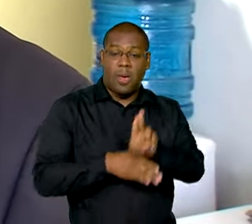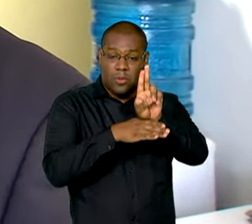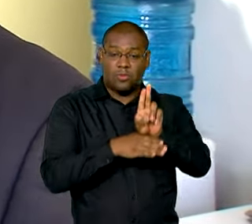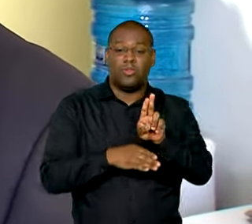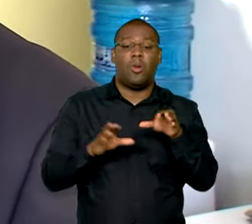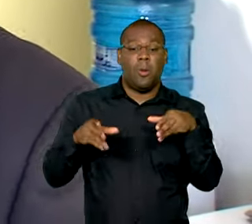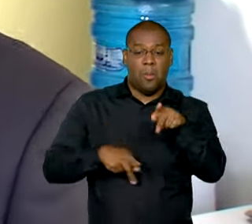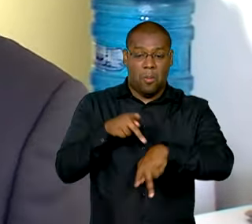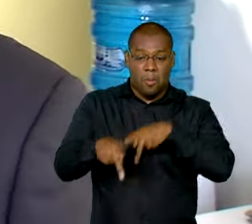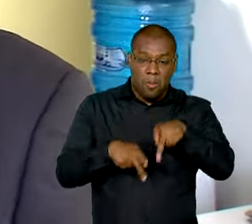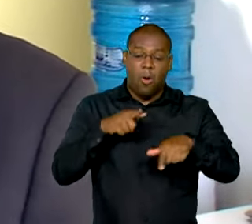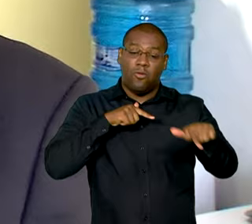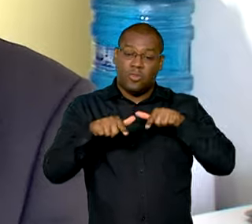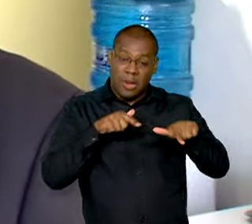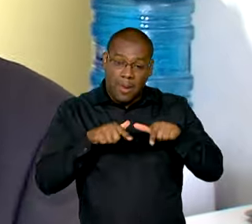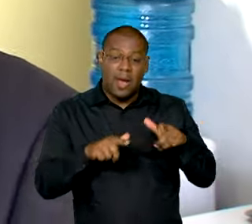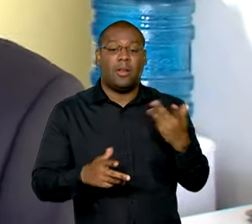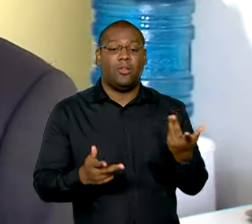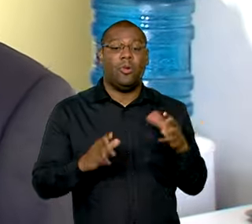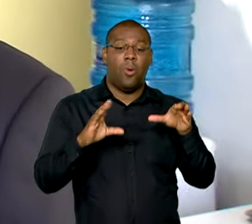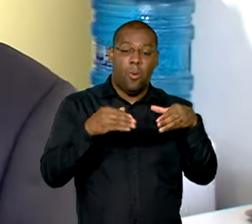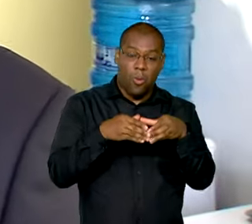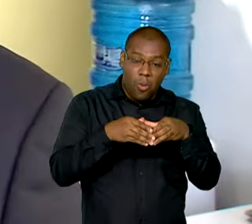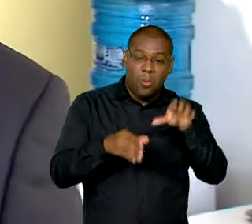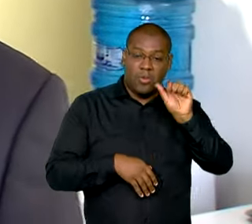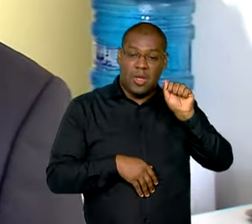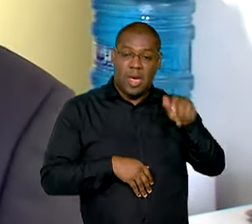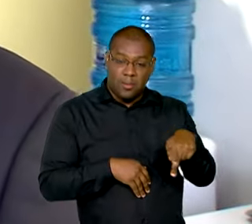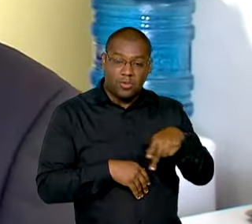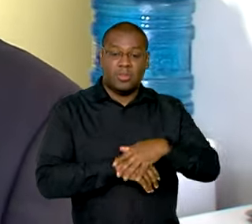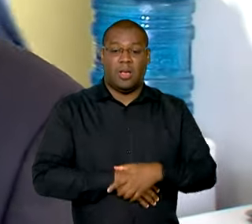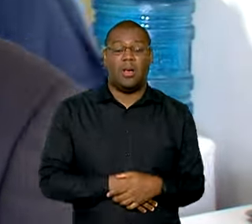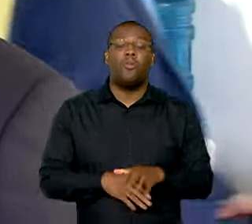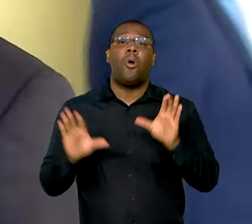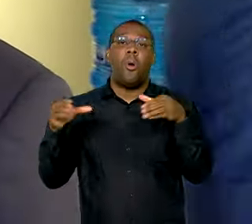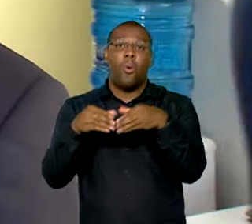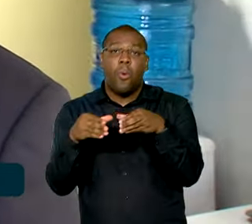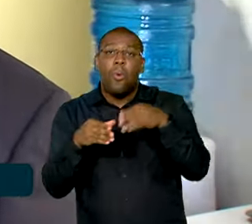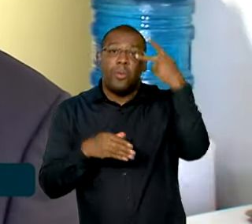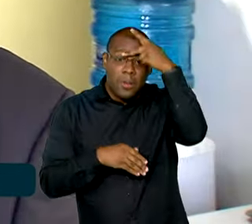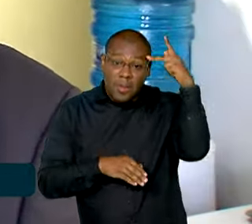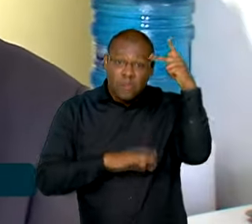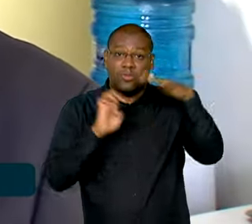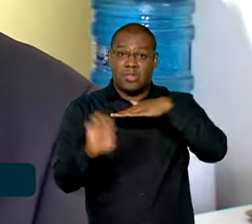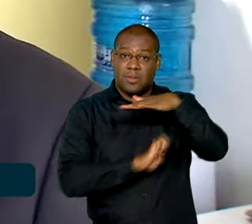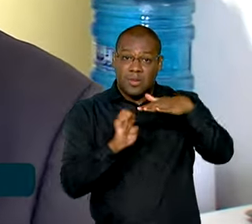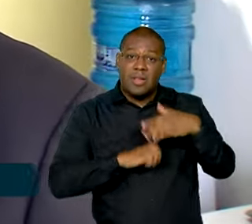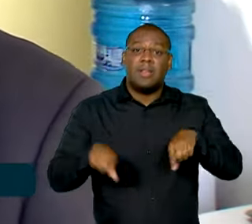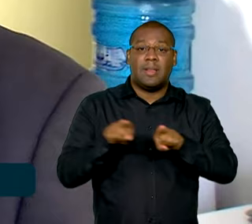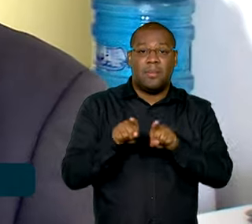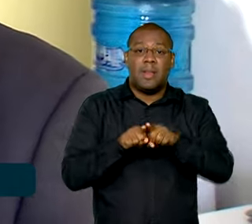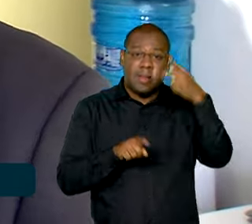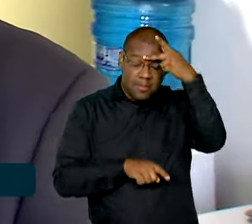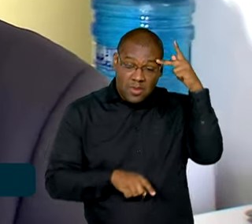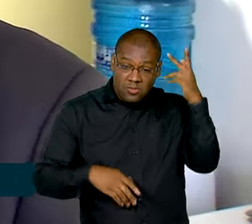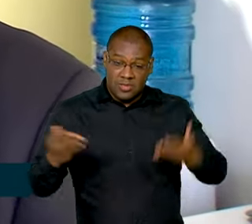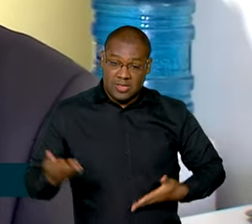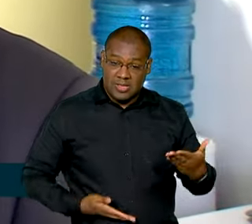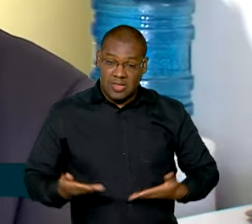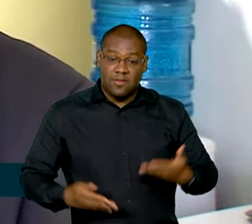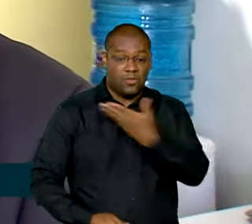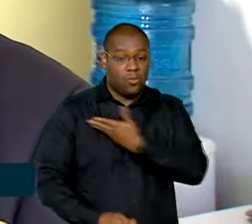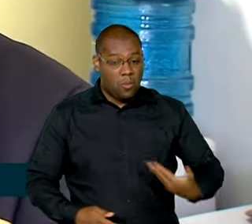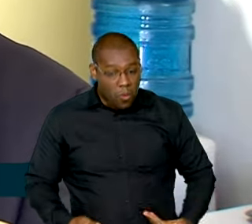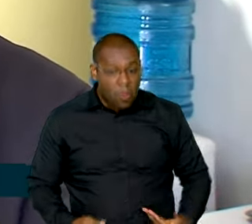trabalhadores, dos aposentados, dos empresários, das entidades patronais e dos empregados e do governo. Com esse